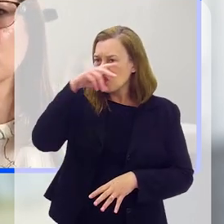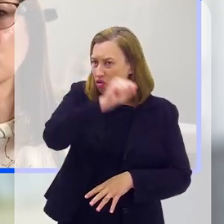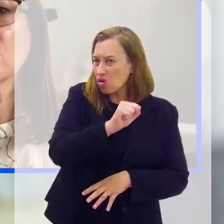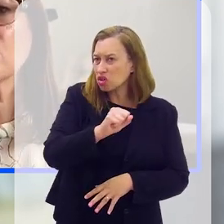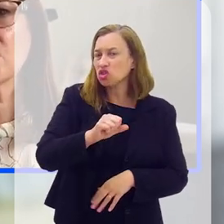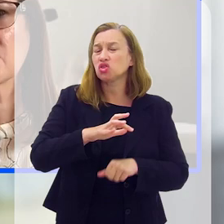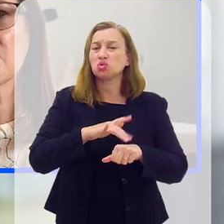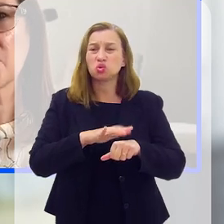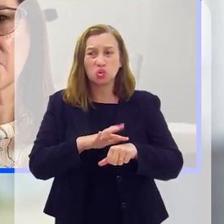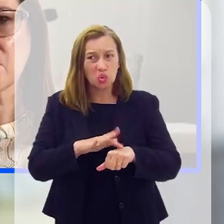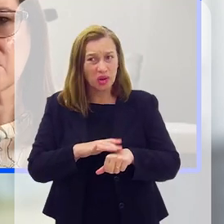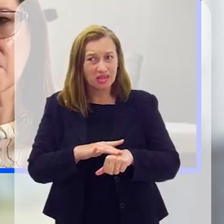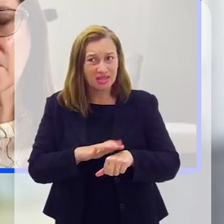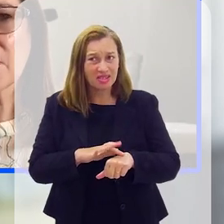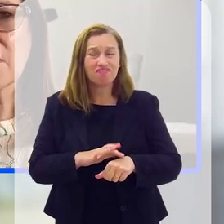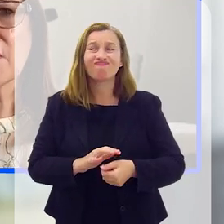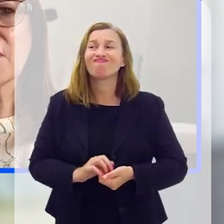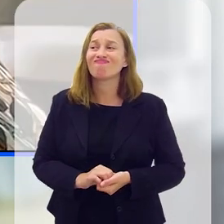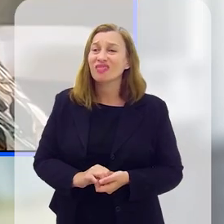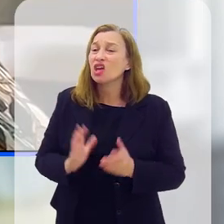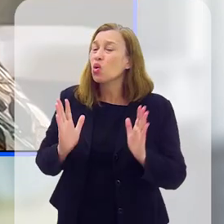forte de adoecimento.